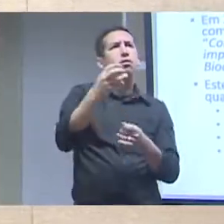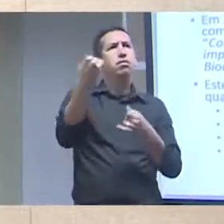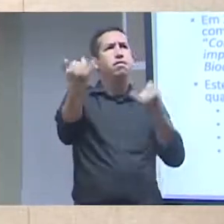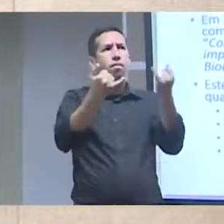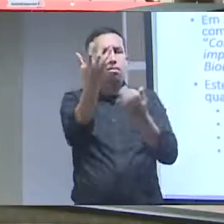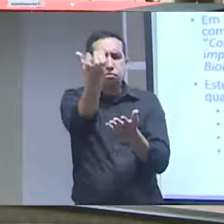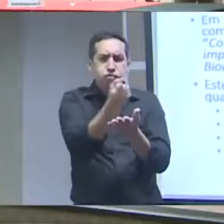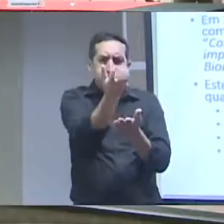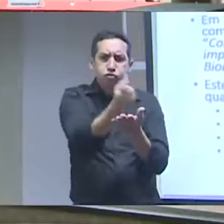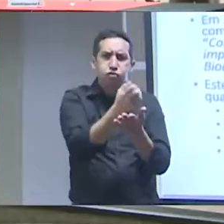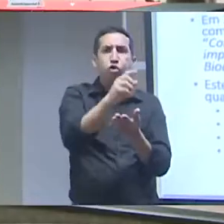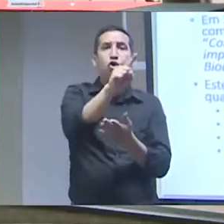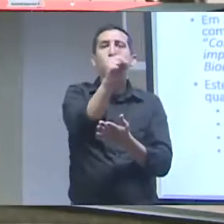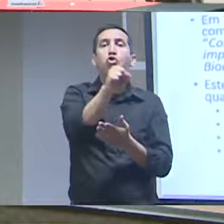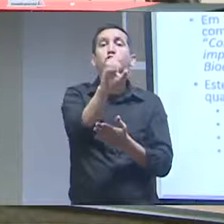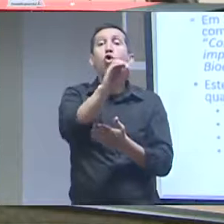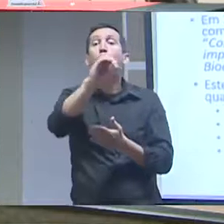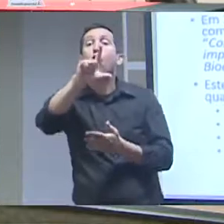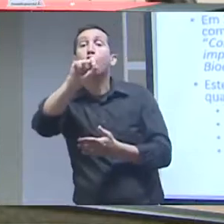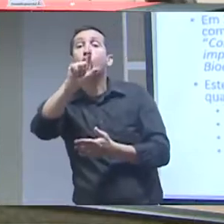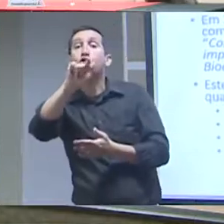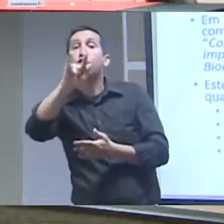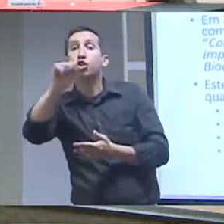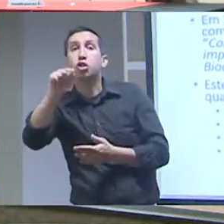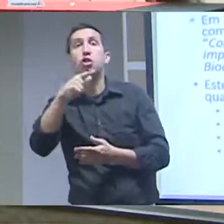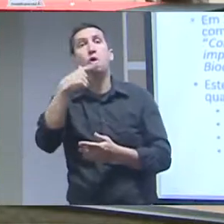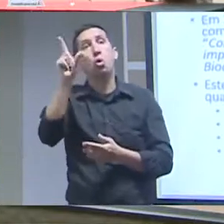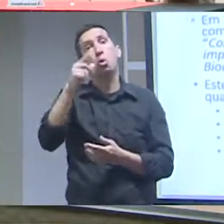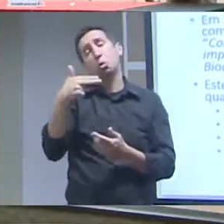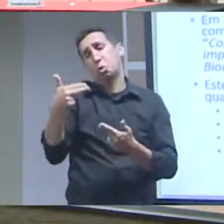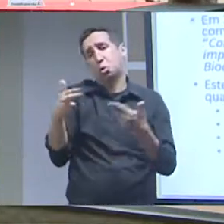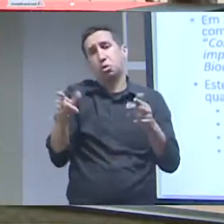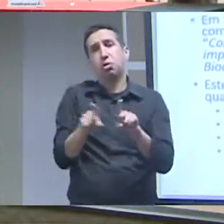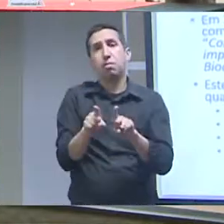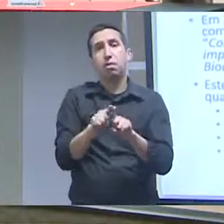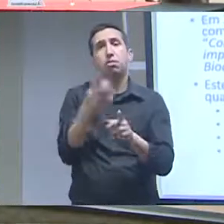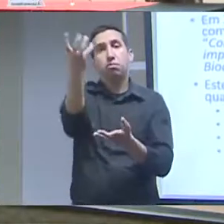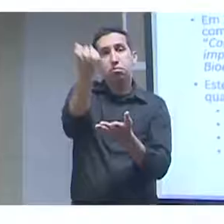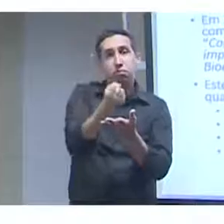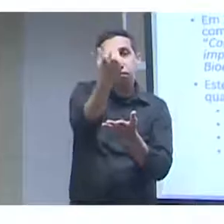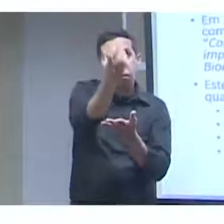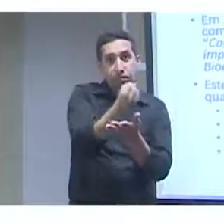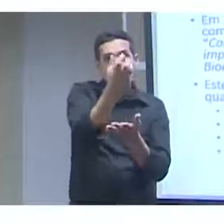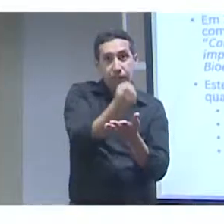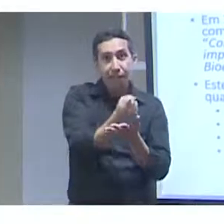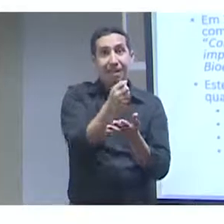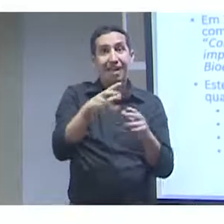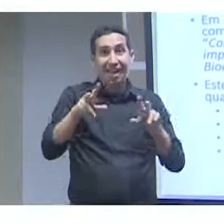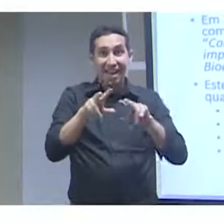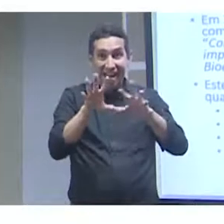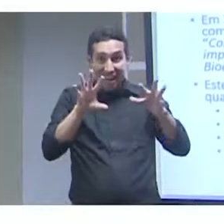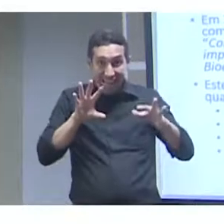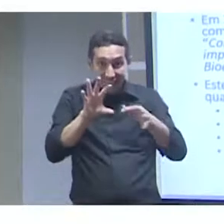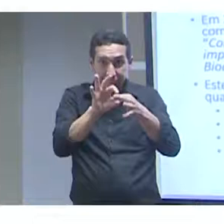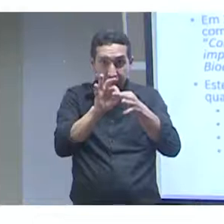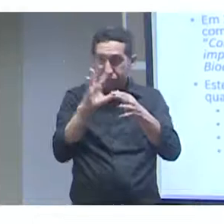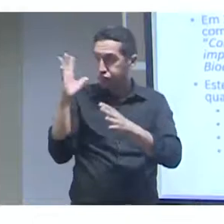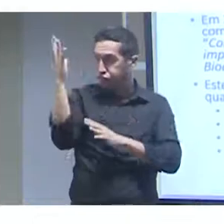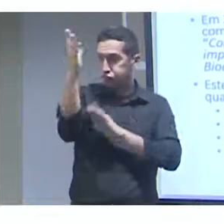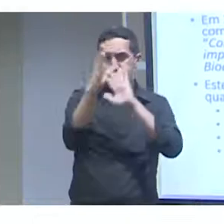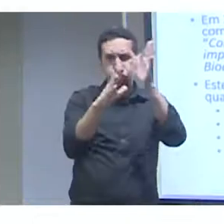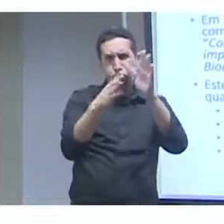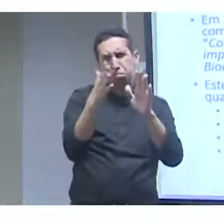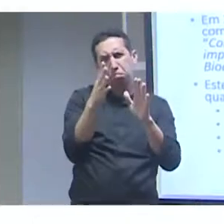de biodiversidade, especialmente a botânica, a zoologia, por algumas razões, ficou um pouco mais para trás, mas as